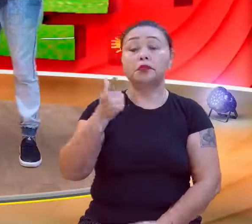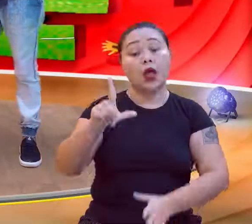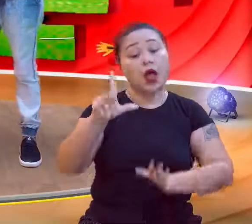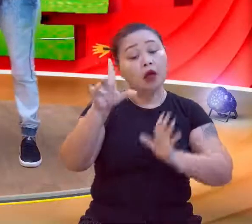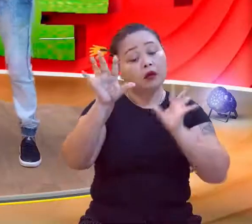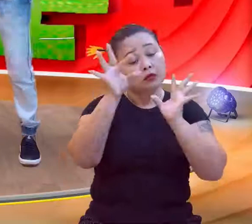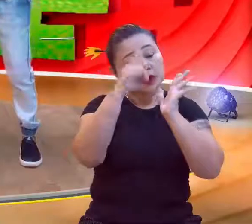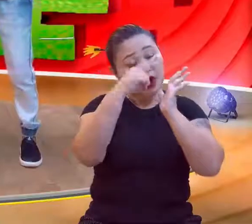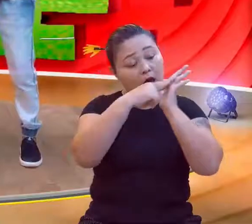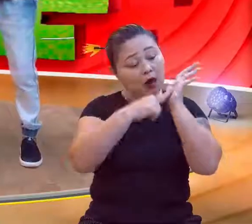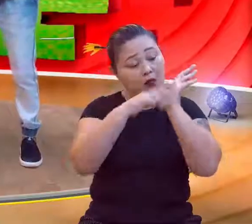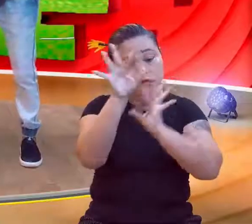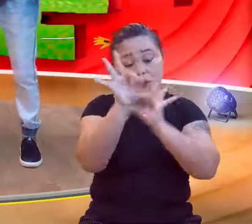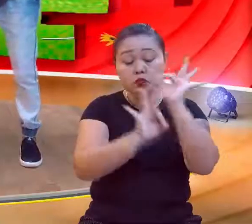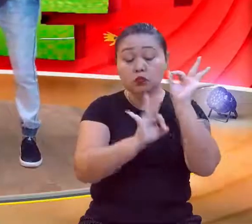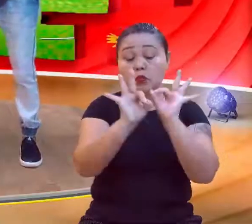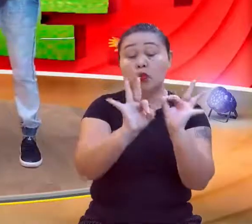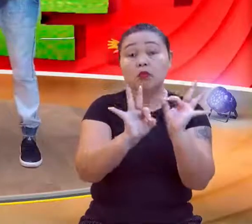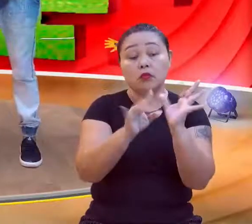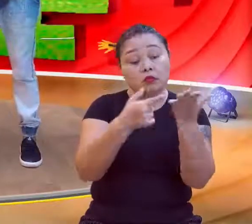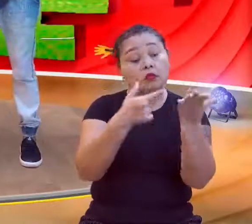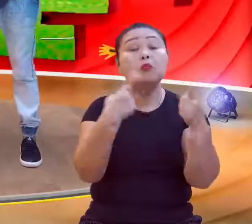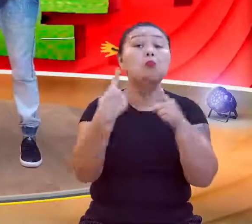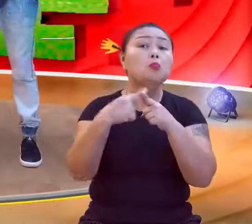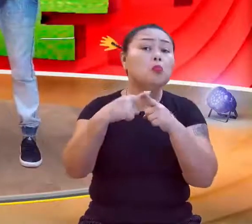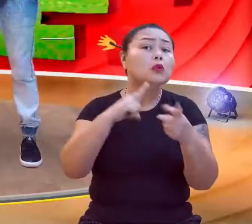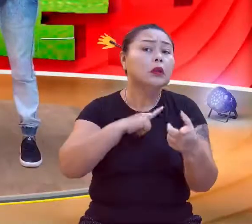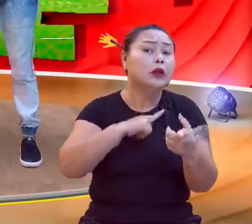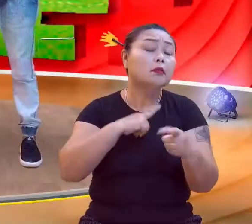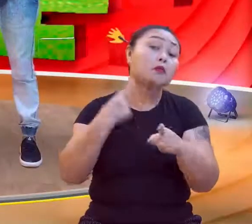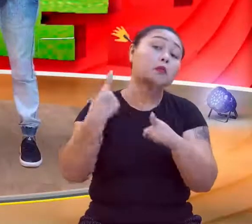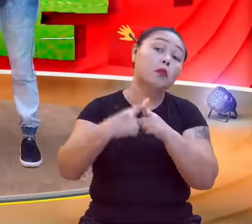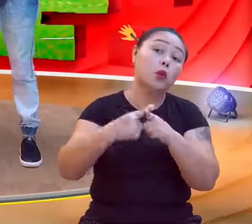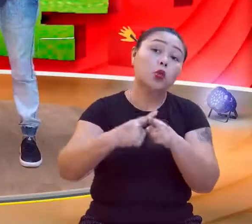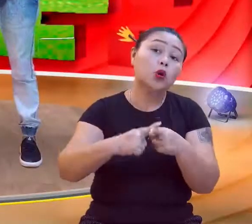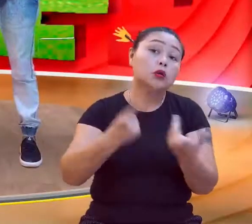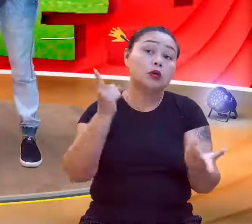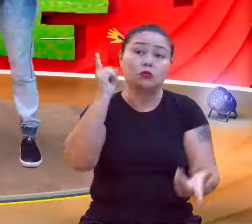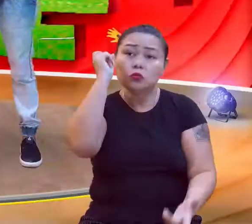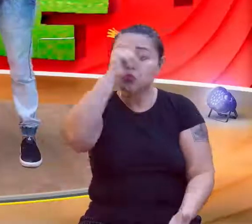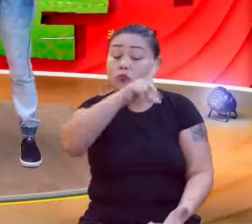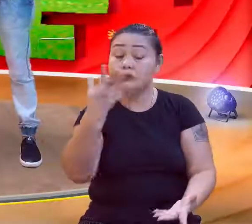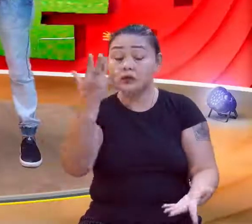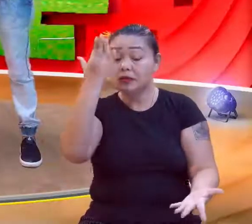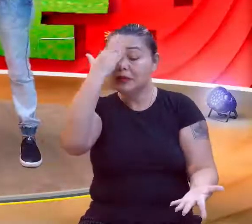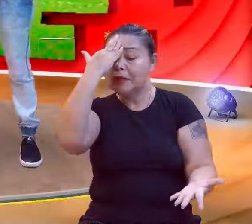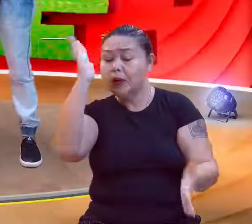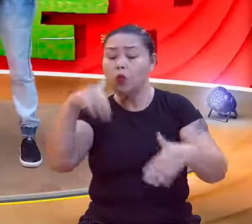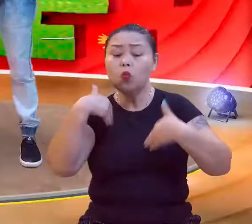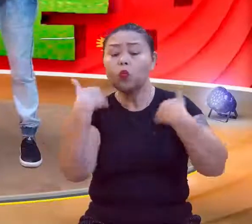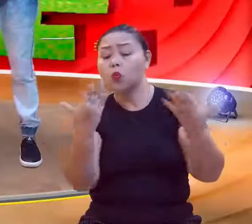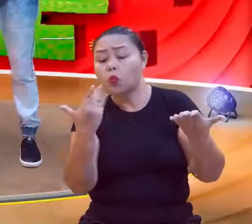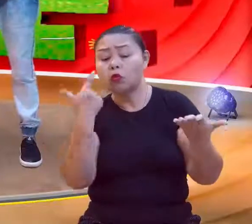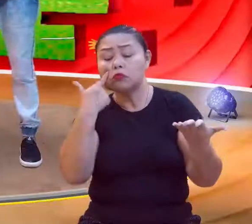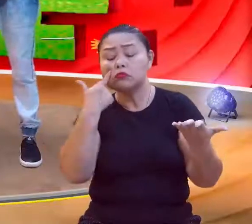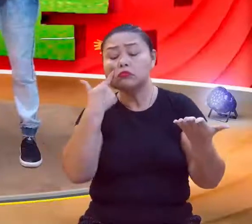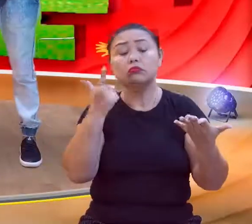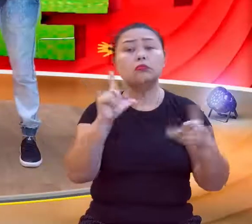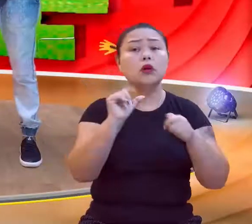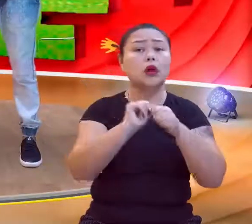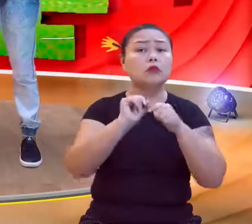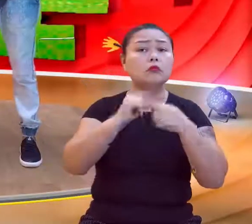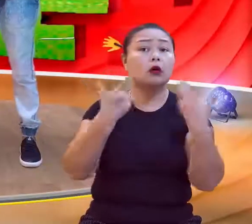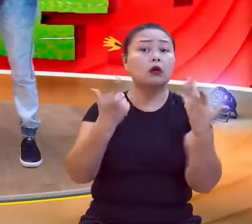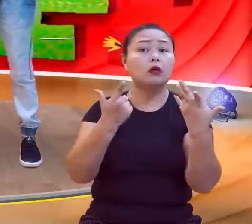fica fácil deduzir o que que ele está fazendo. Na nossa aula anterior, nós usamos uma sequência que tinha